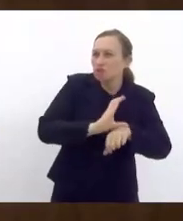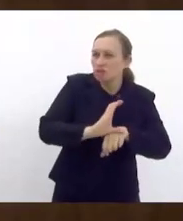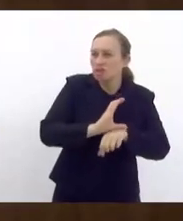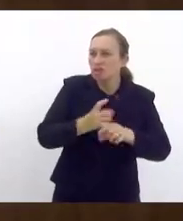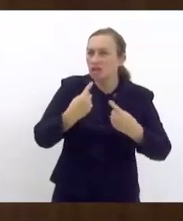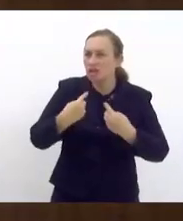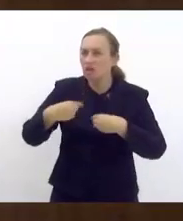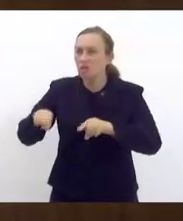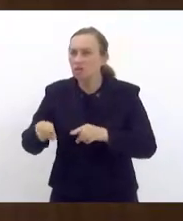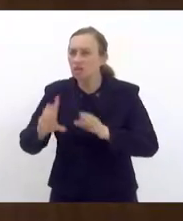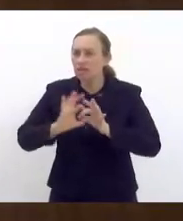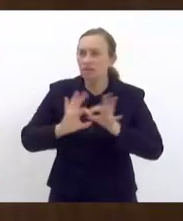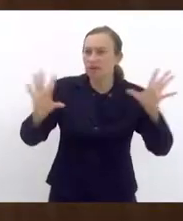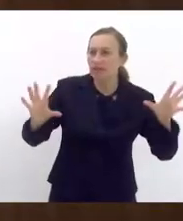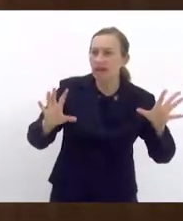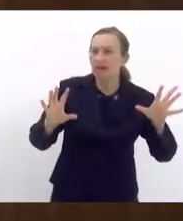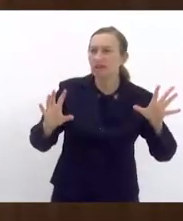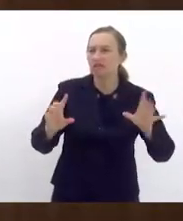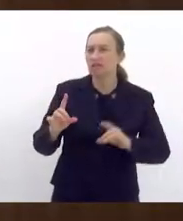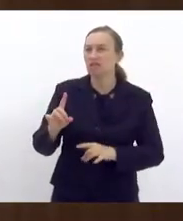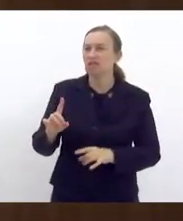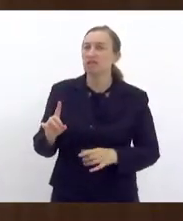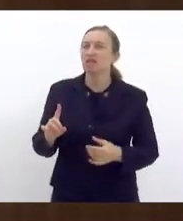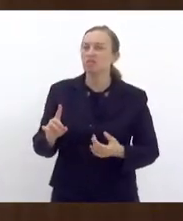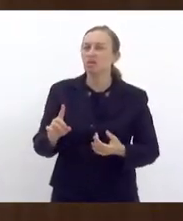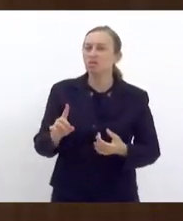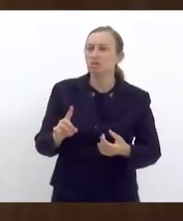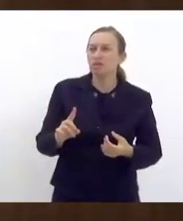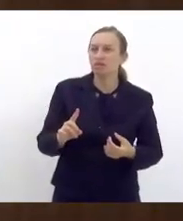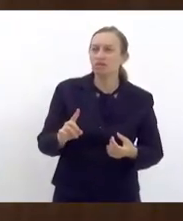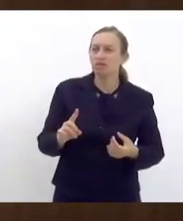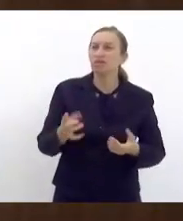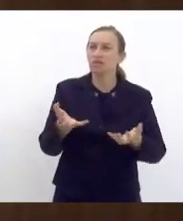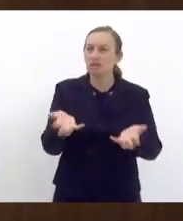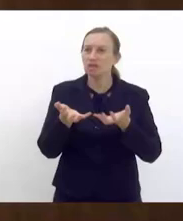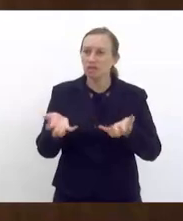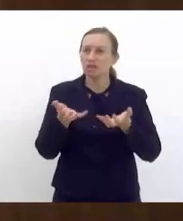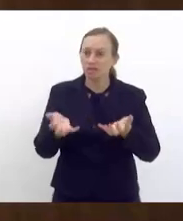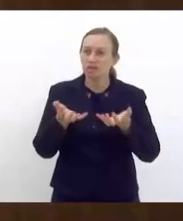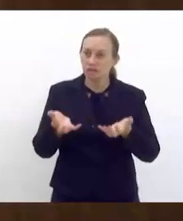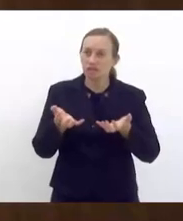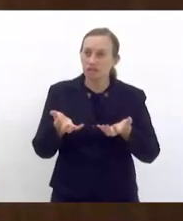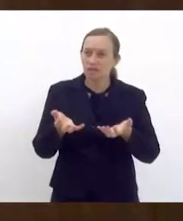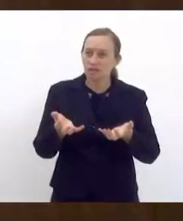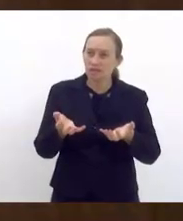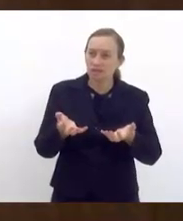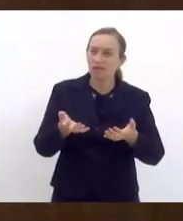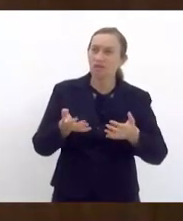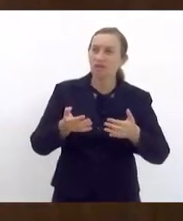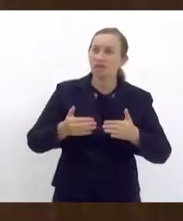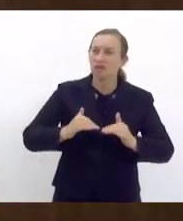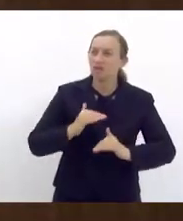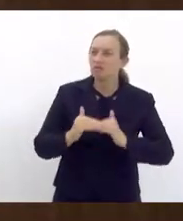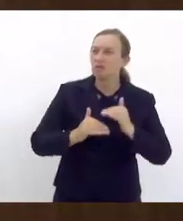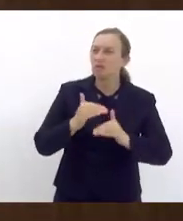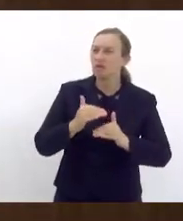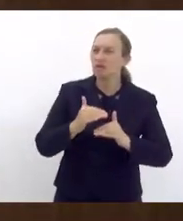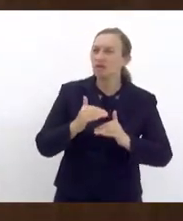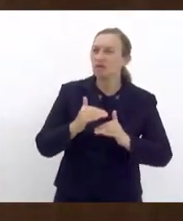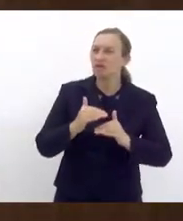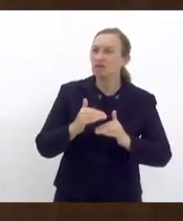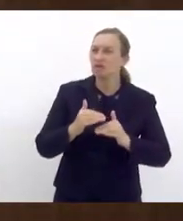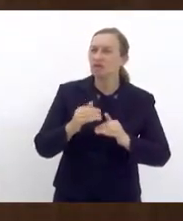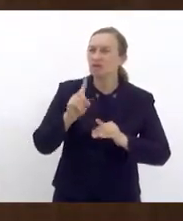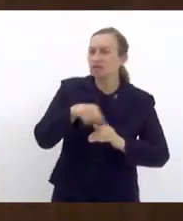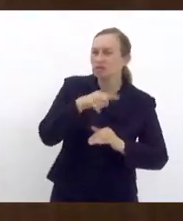liberdades individuais e as democracias constituídas, que querem imprimir um retrocesso no sentido da garantia dos